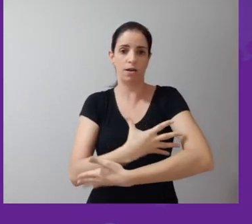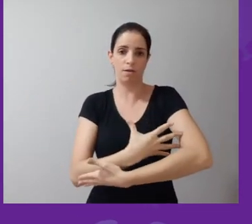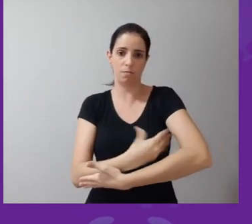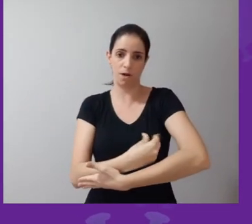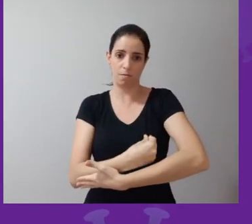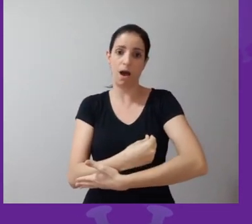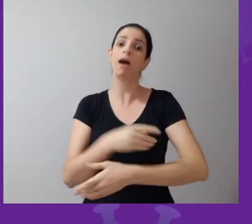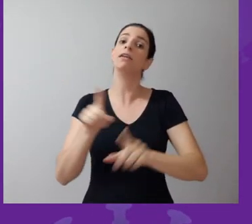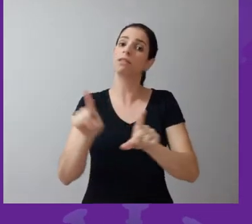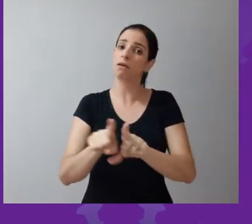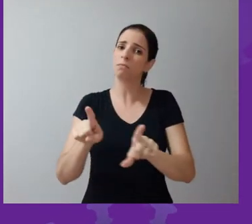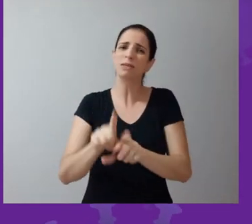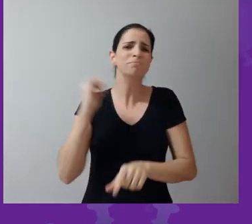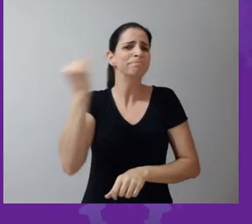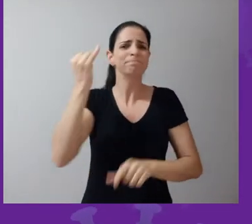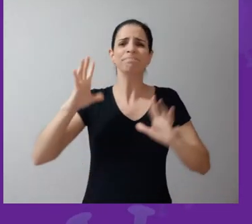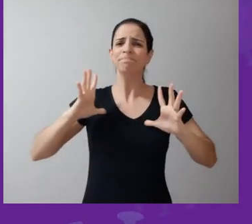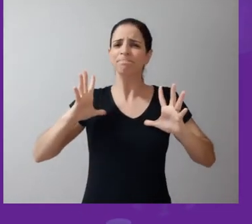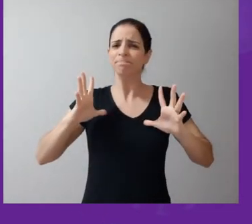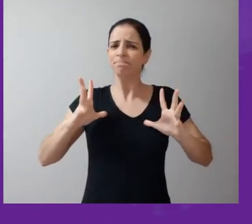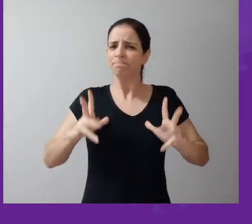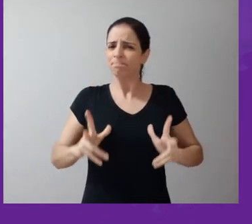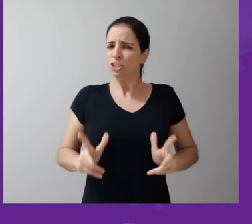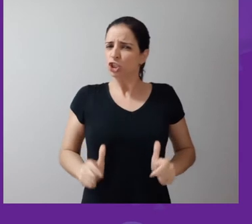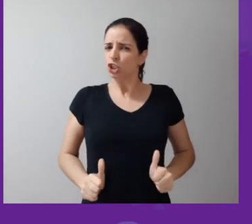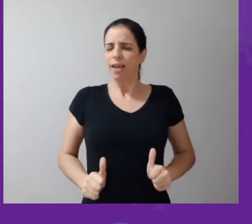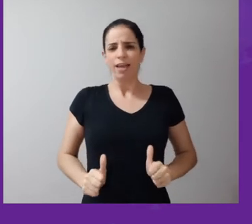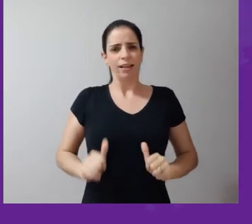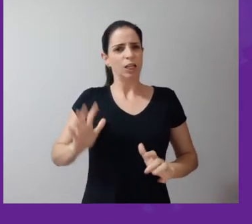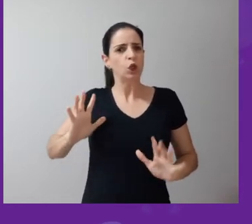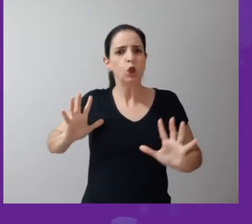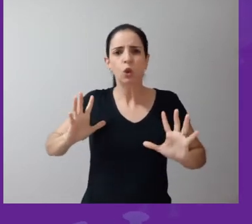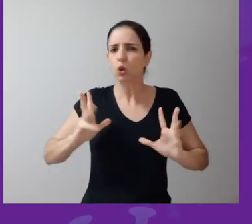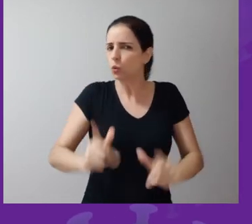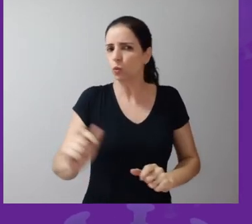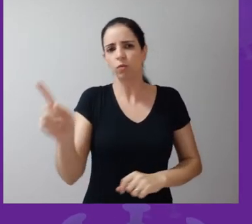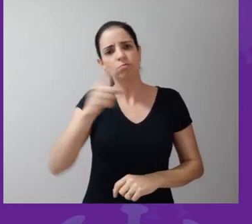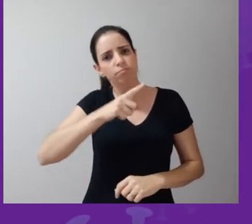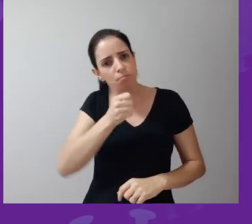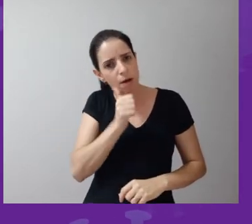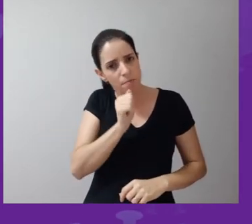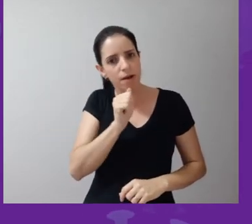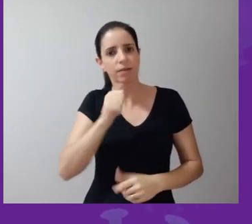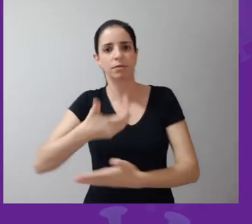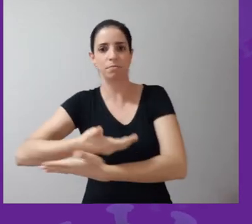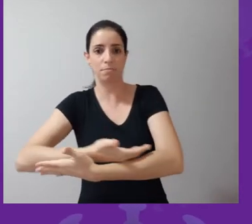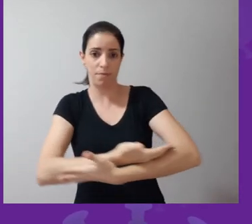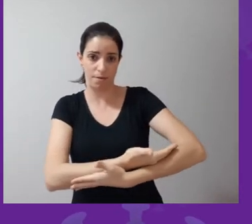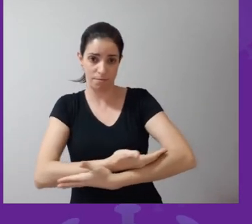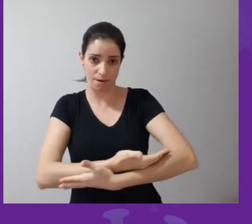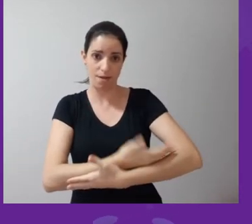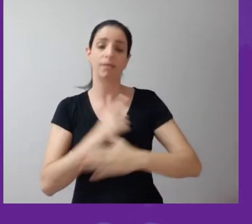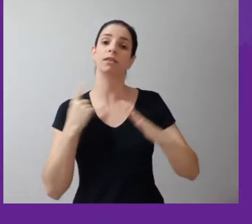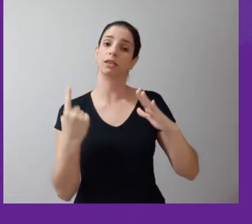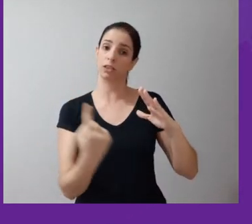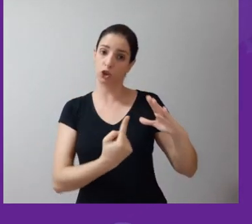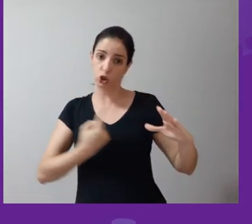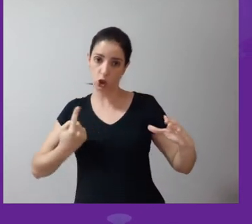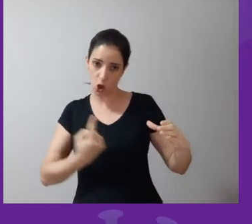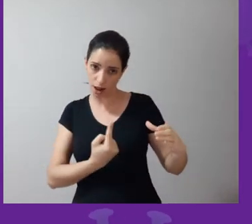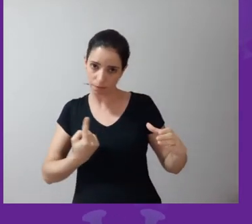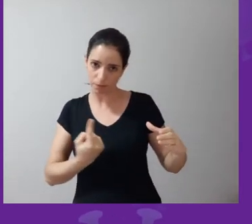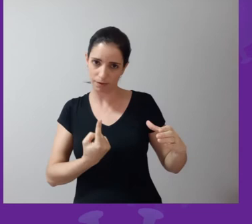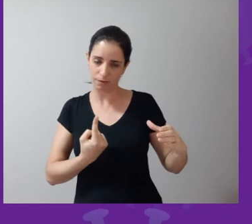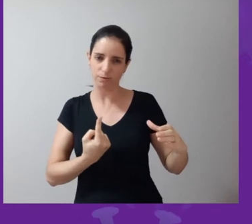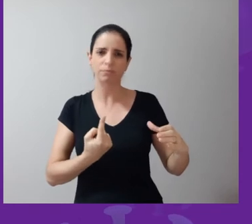usando máscara e com higiene rigorosa. Nesse caso, os dois em isolamento, a mãe e a criança. Na primeira situação que eu